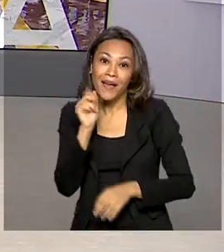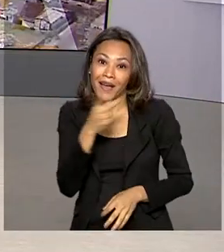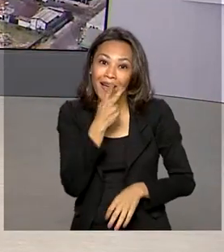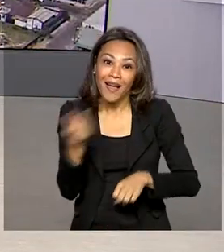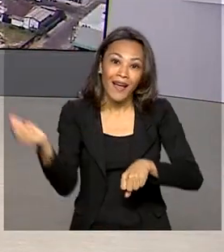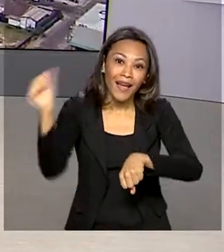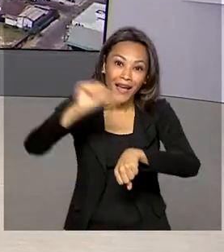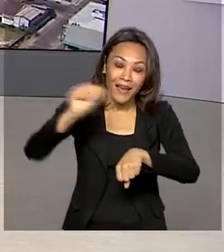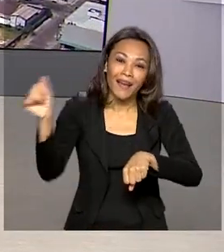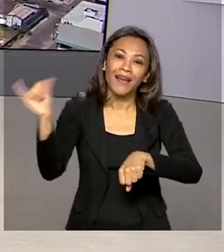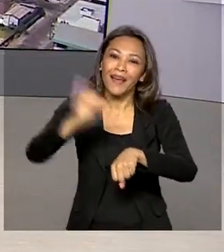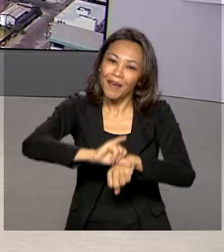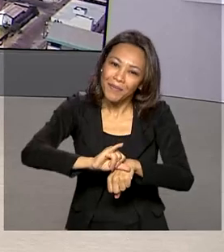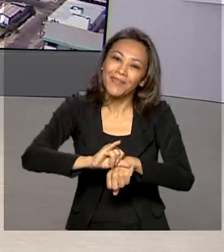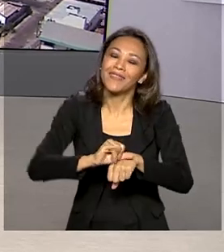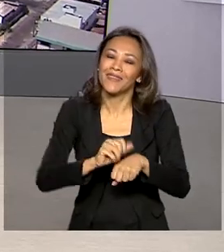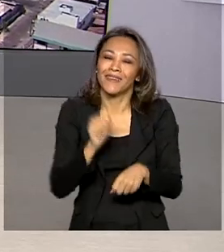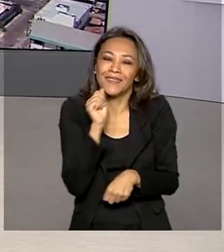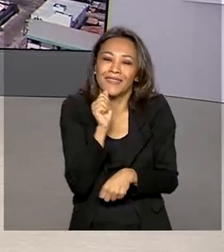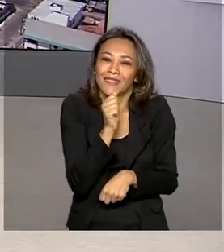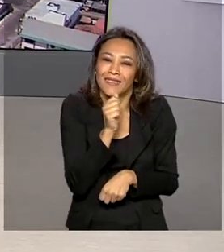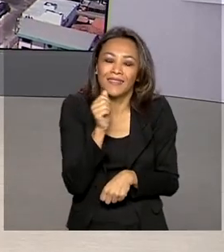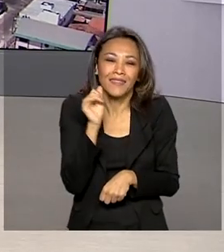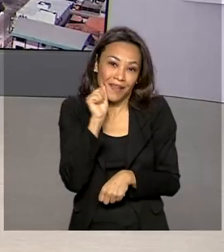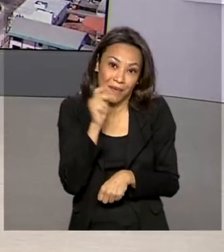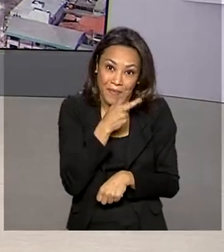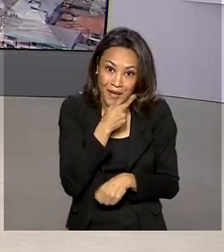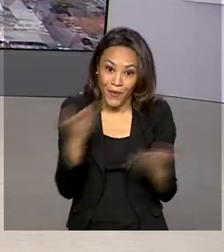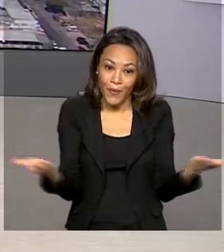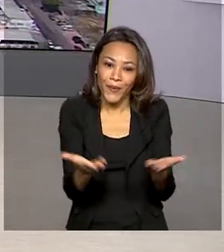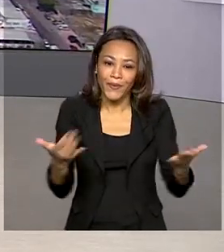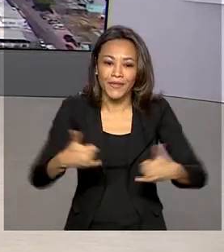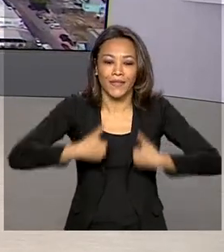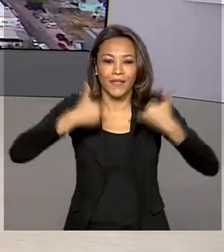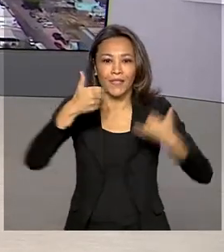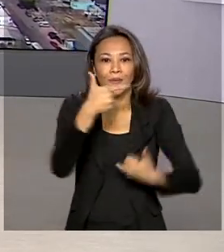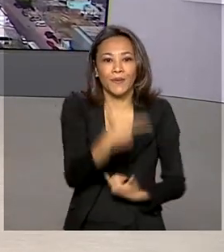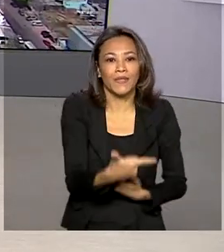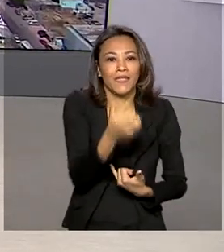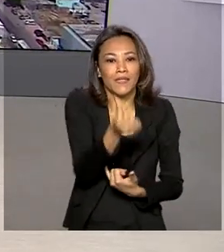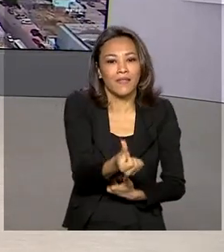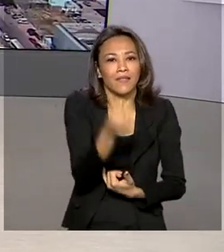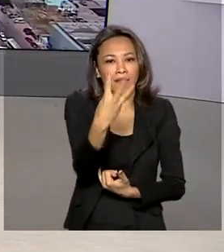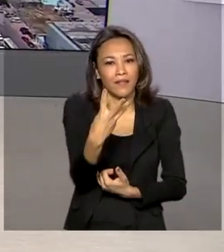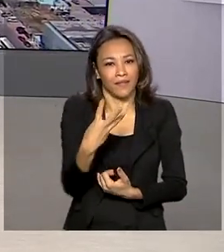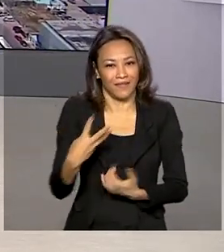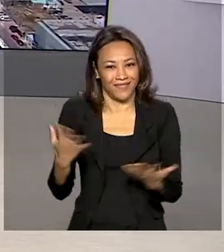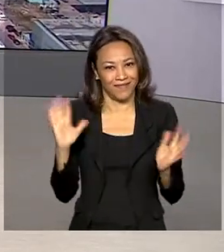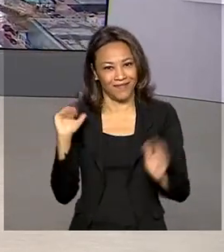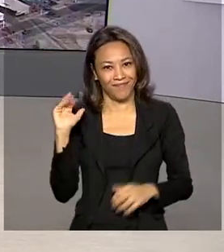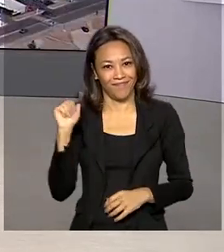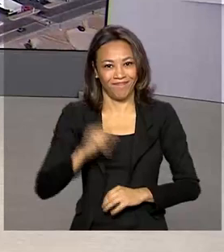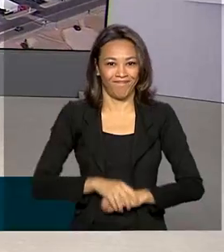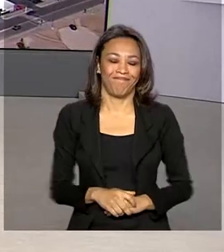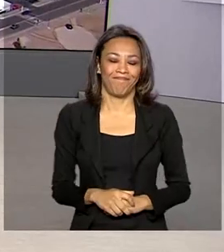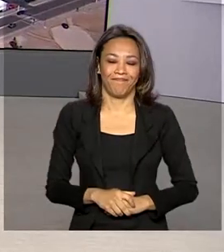capital do Amapá, no coração da Amazônia. A cidade faz hoje 263 anos. Tchau, tchau!